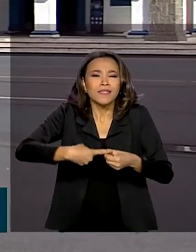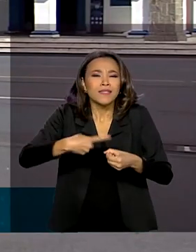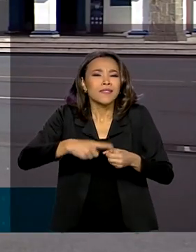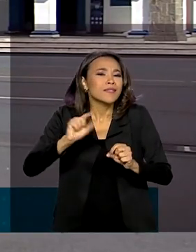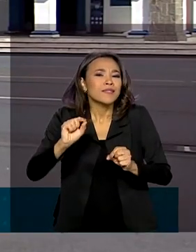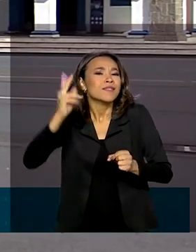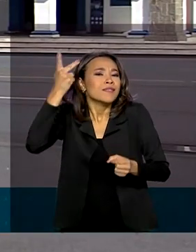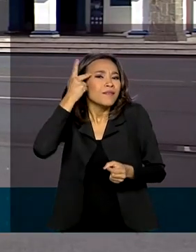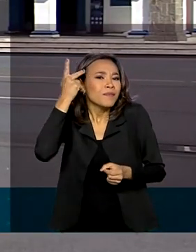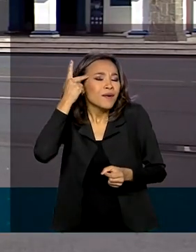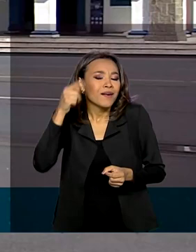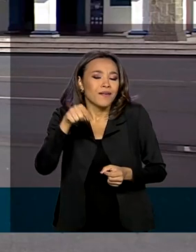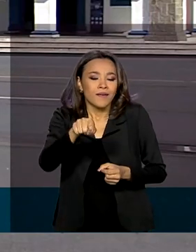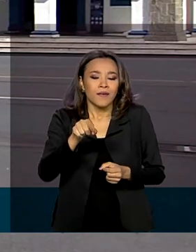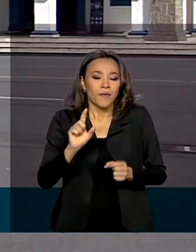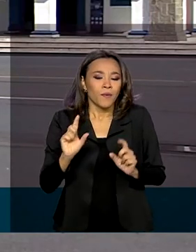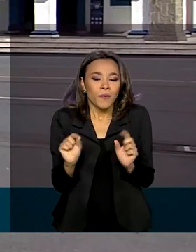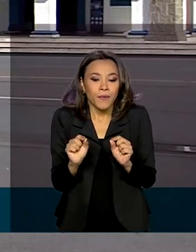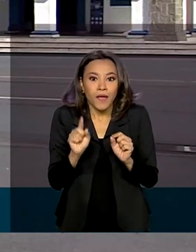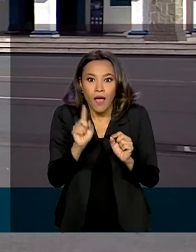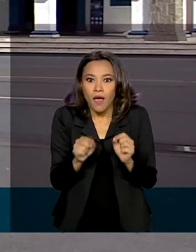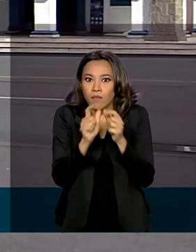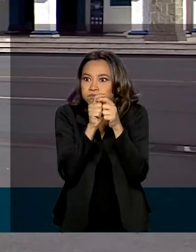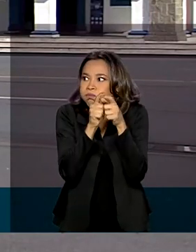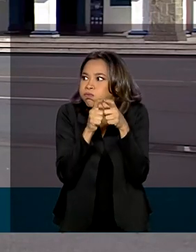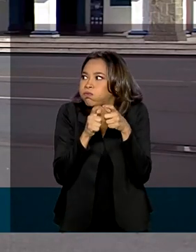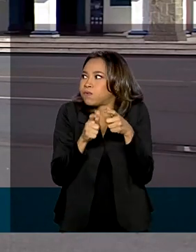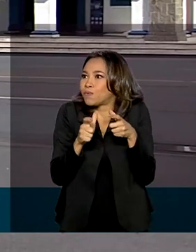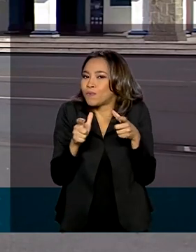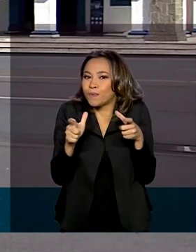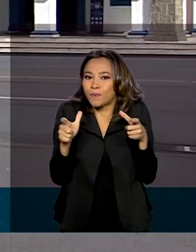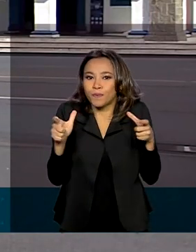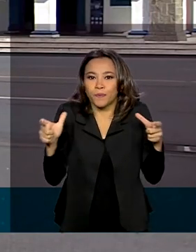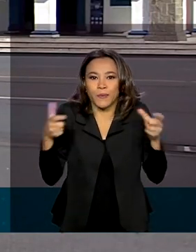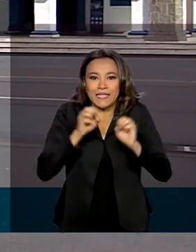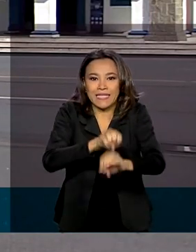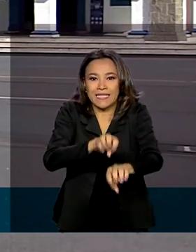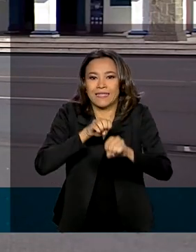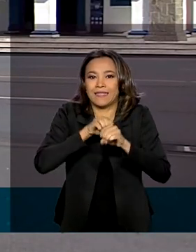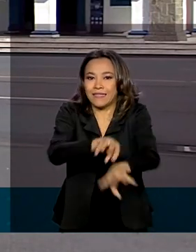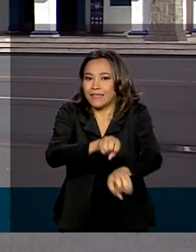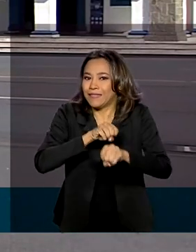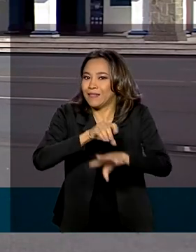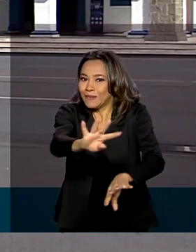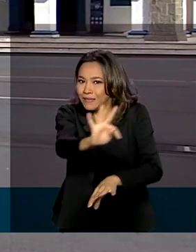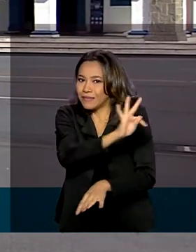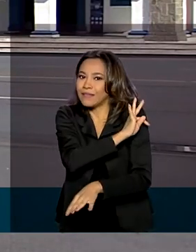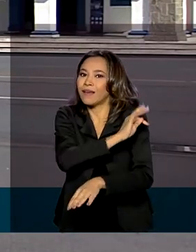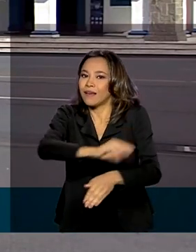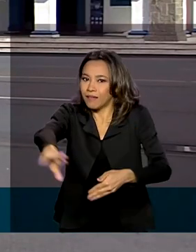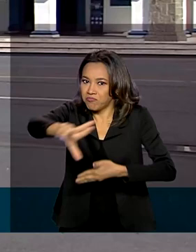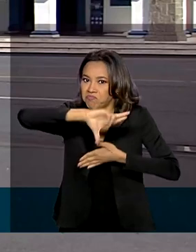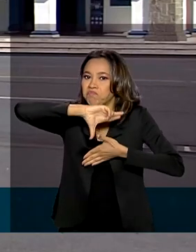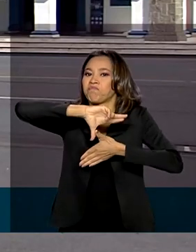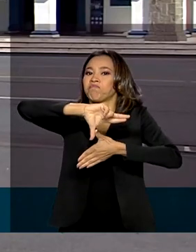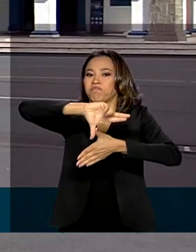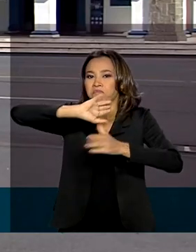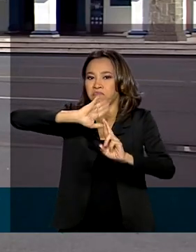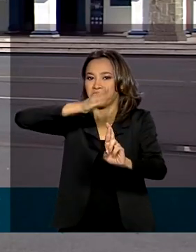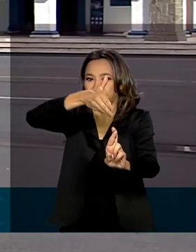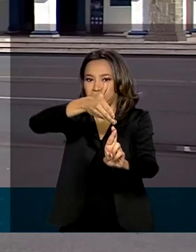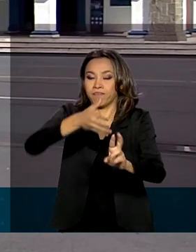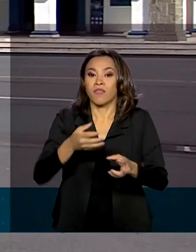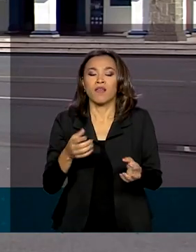interior de São Paulo, que é o maior complexo de ensino técnico-militar da América do Sul. Logo mais,